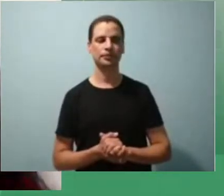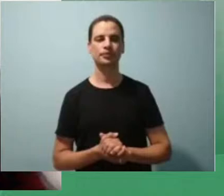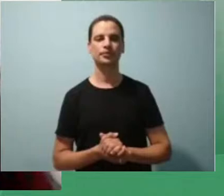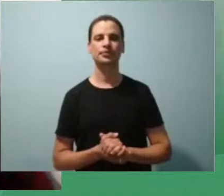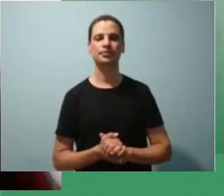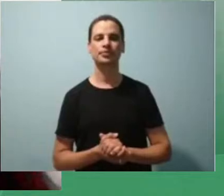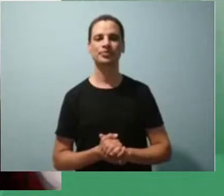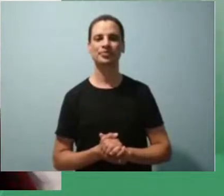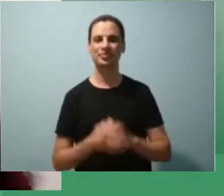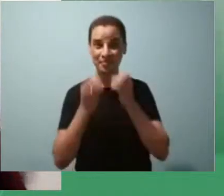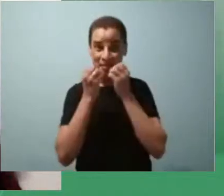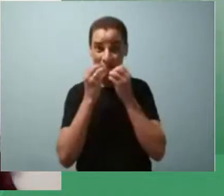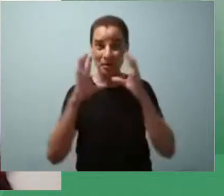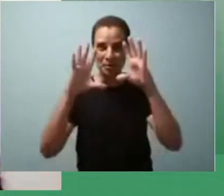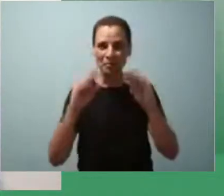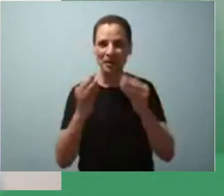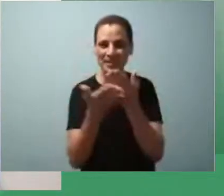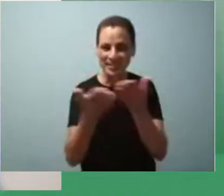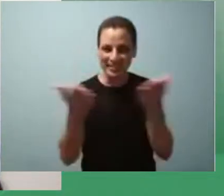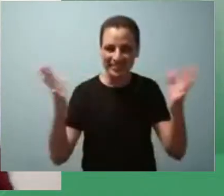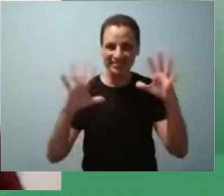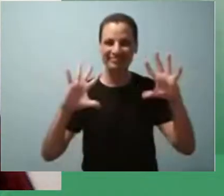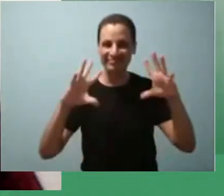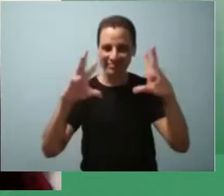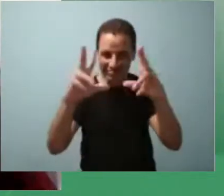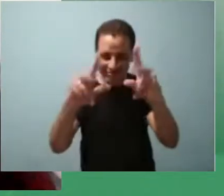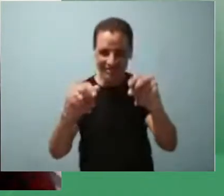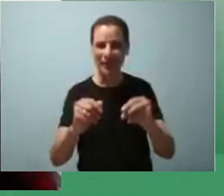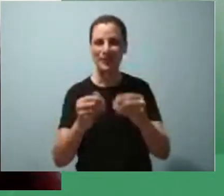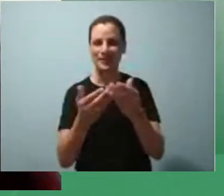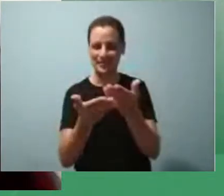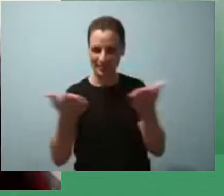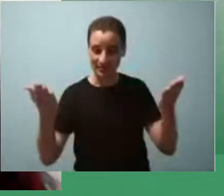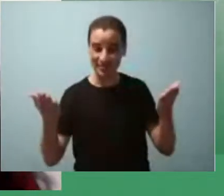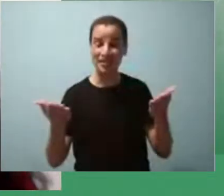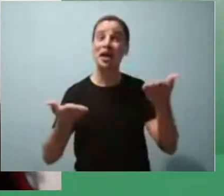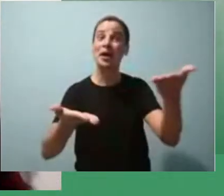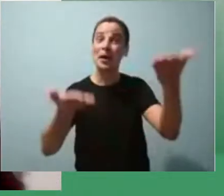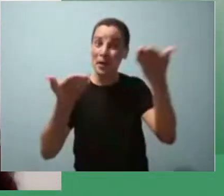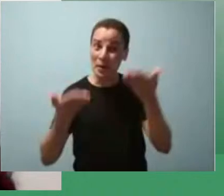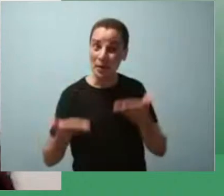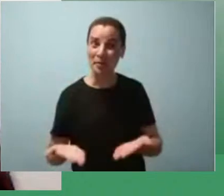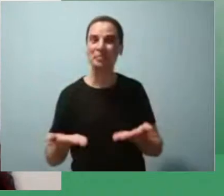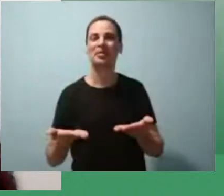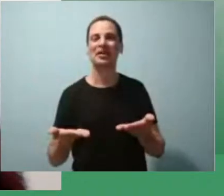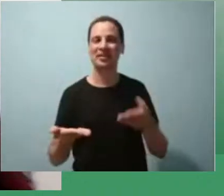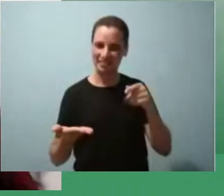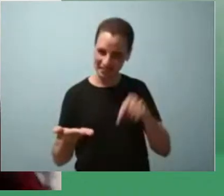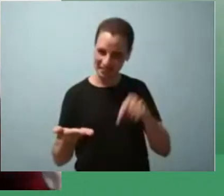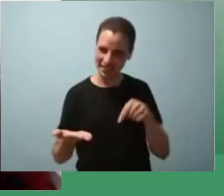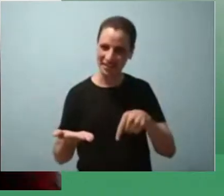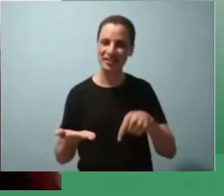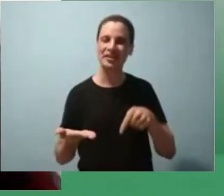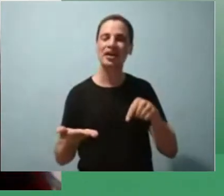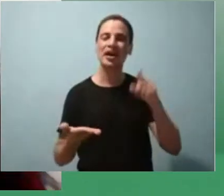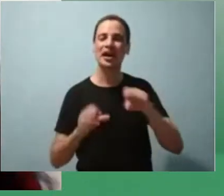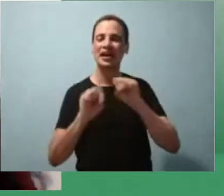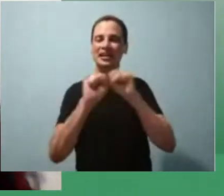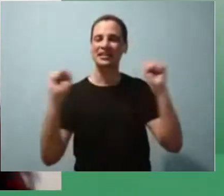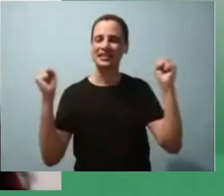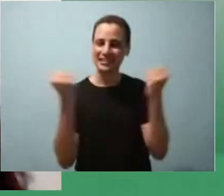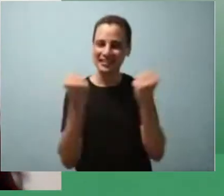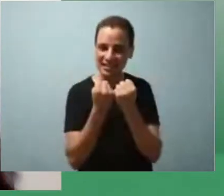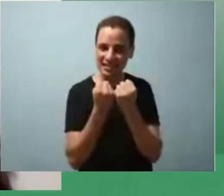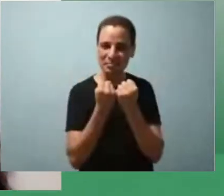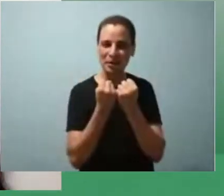Boa noite a todos e a todas. Sejam bem-vindos ao nosso simpósio, ao